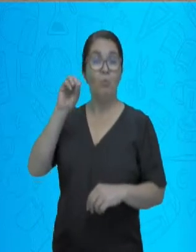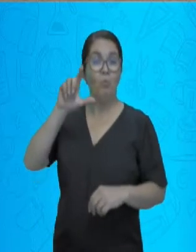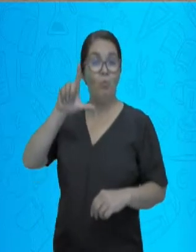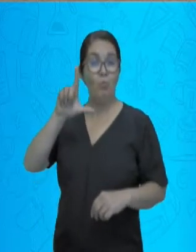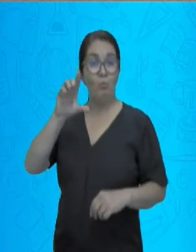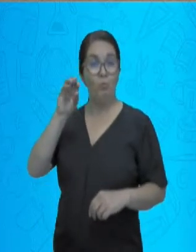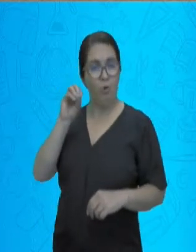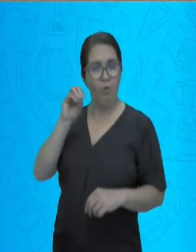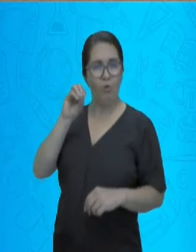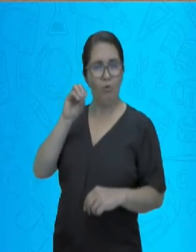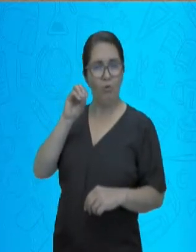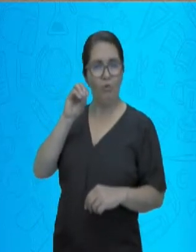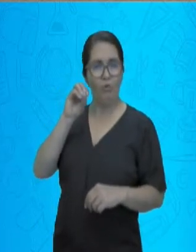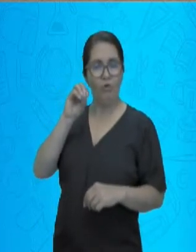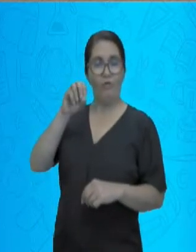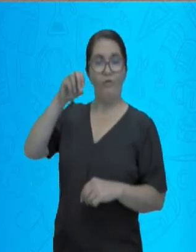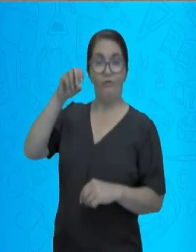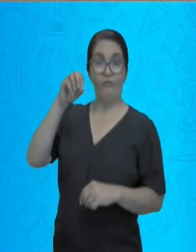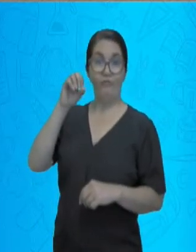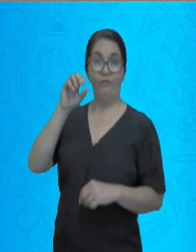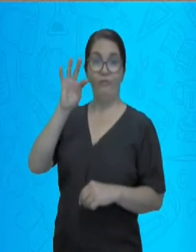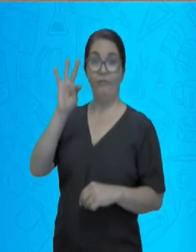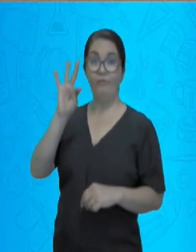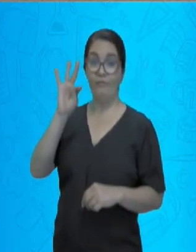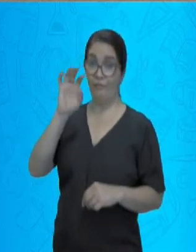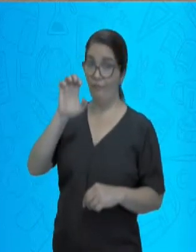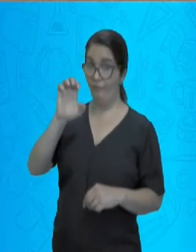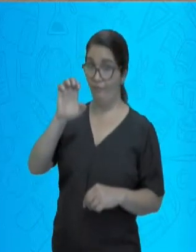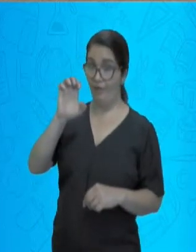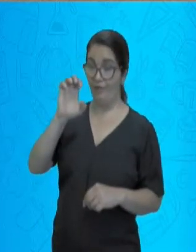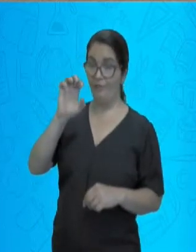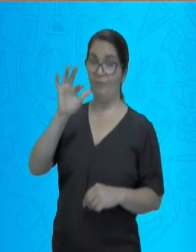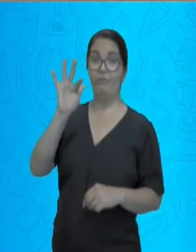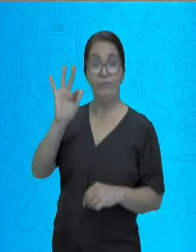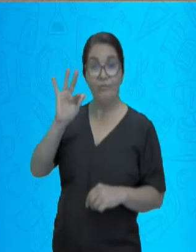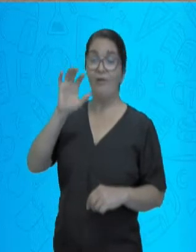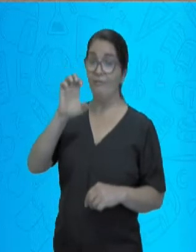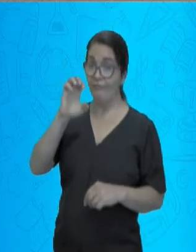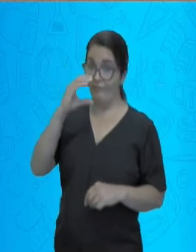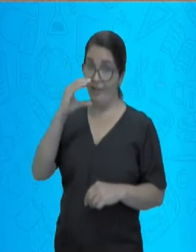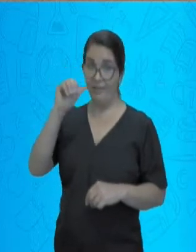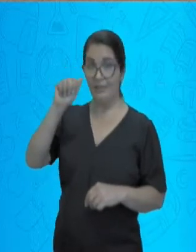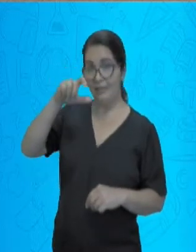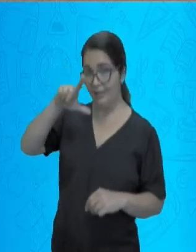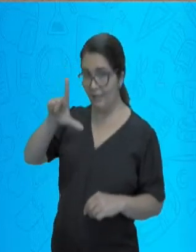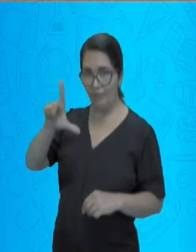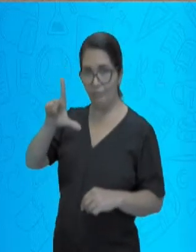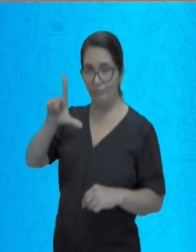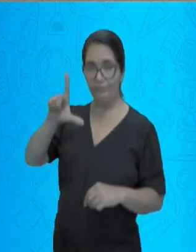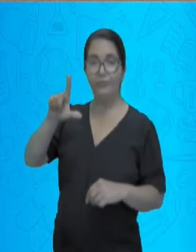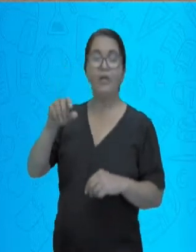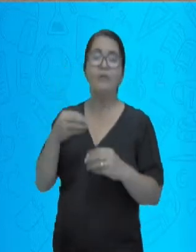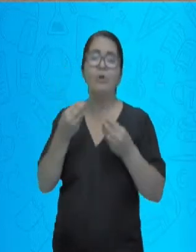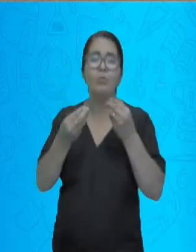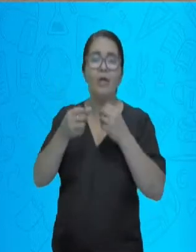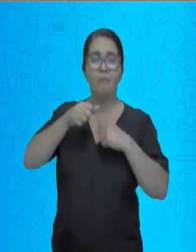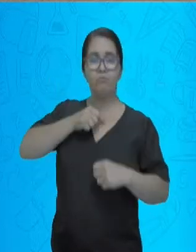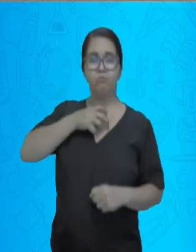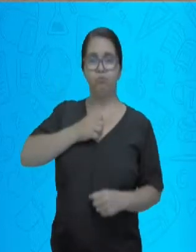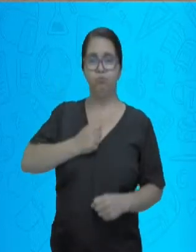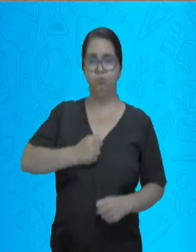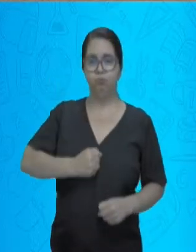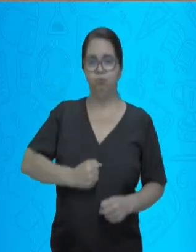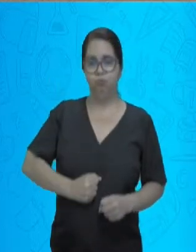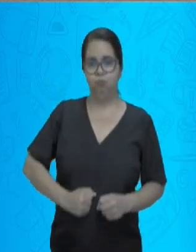E aí, ele é eliminado pelo ânus em forma de fezes. Bom, como que isso acontece?